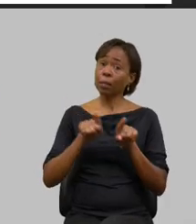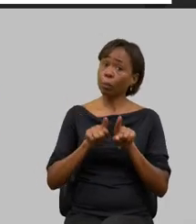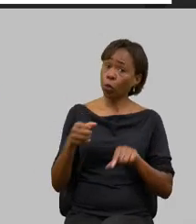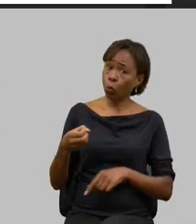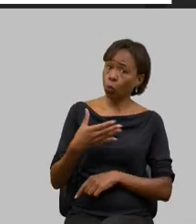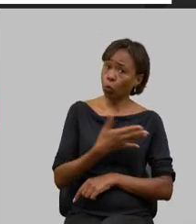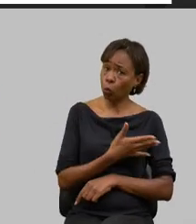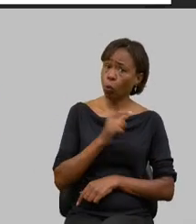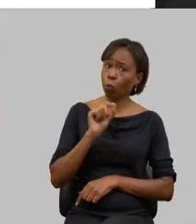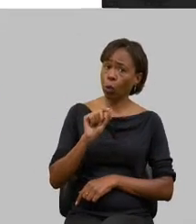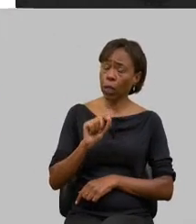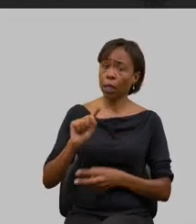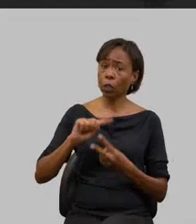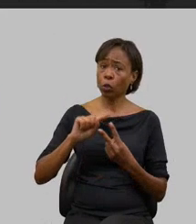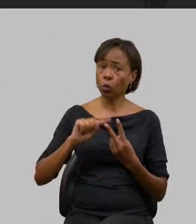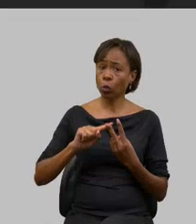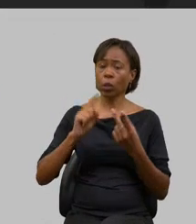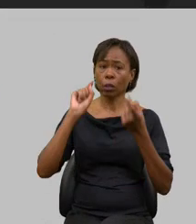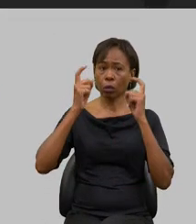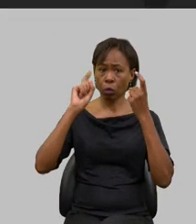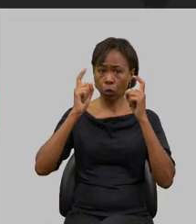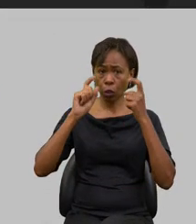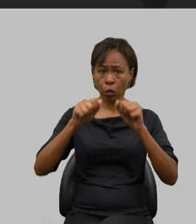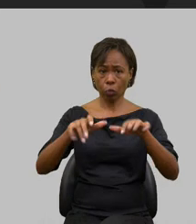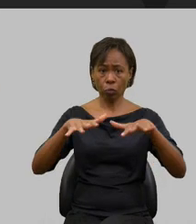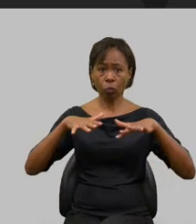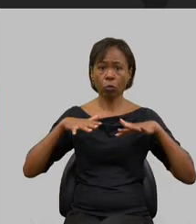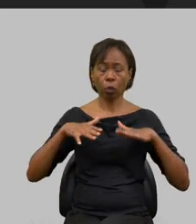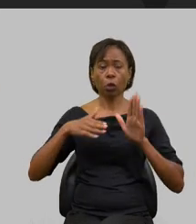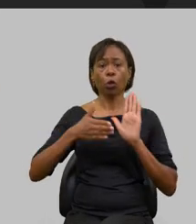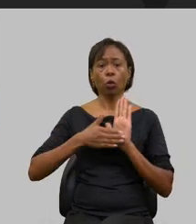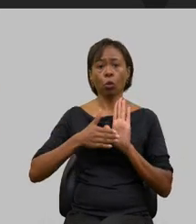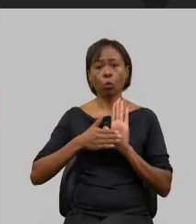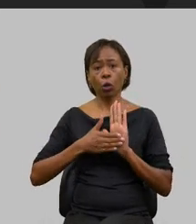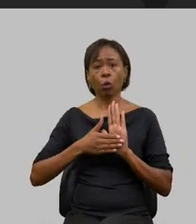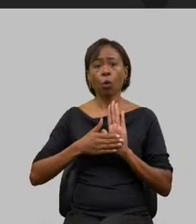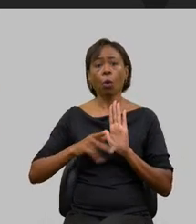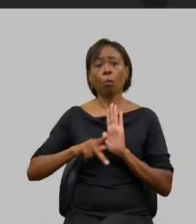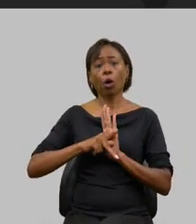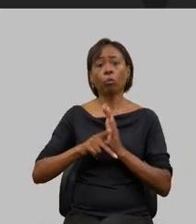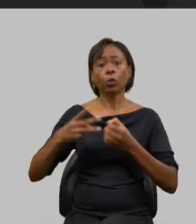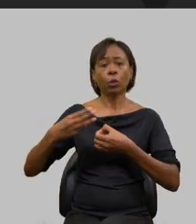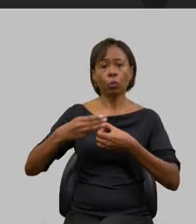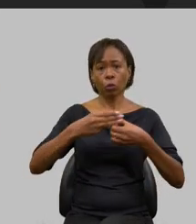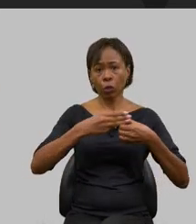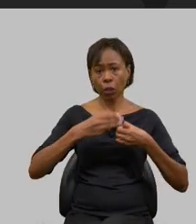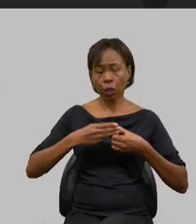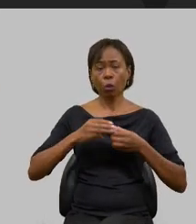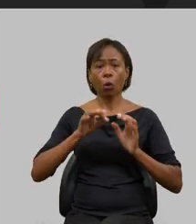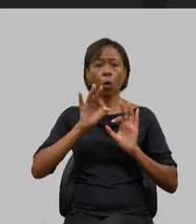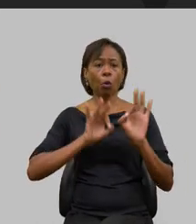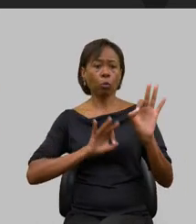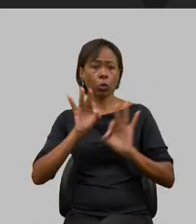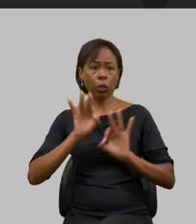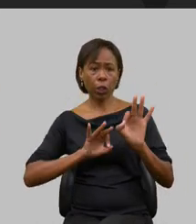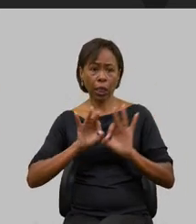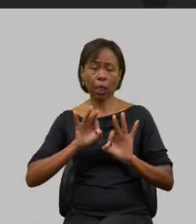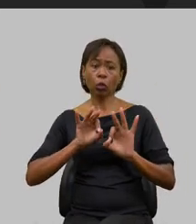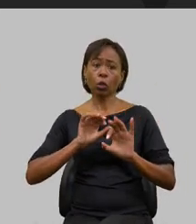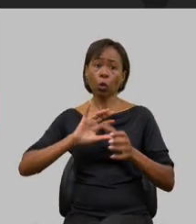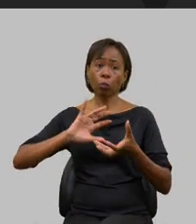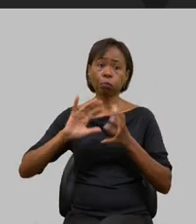a realização de 12 audiências públicas do programa em municípios do projeto de reparação de Brumadinho com